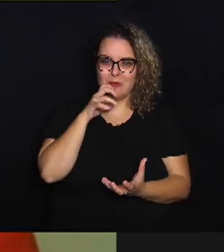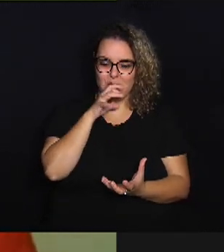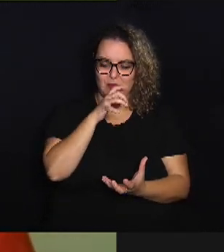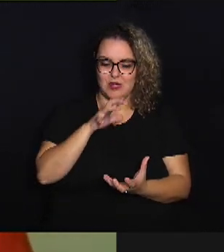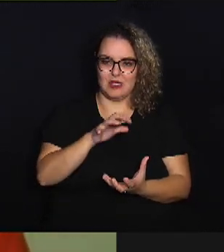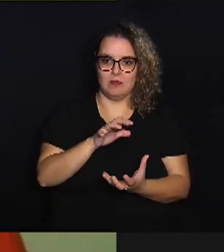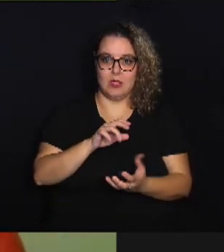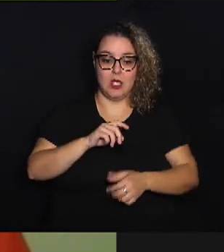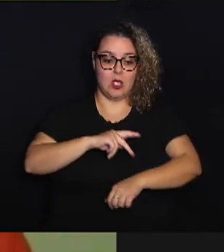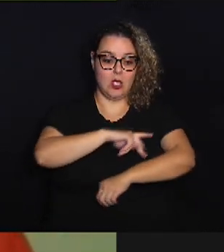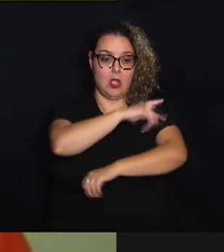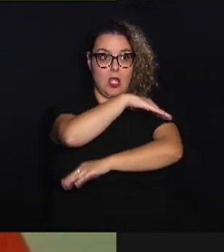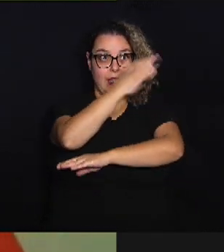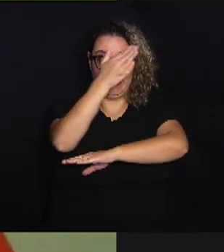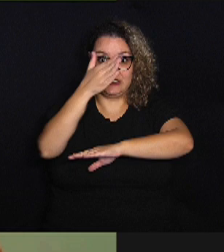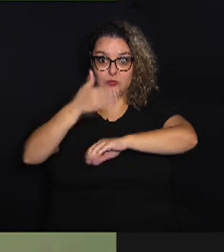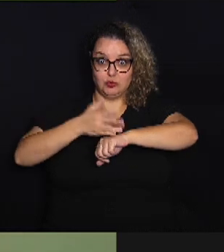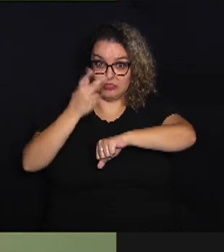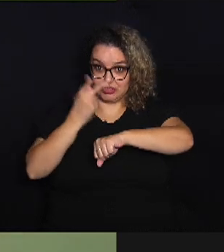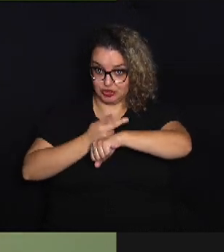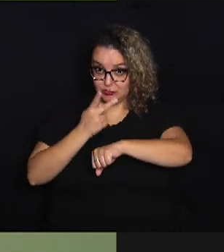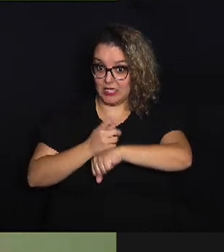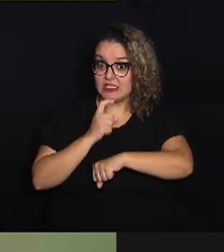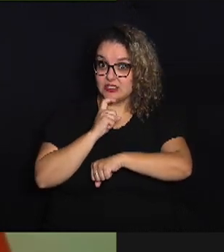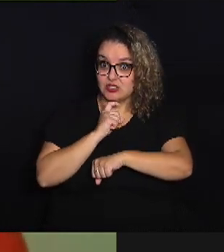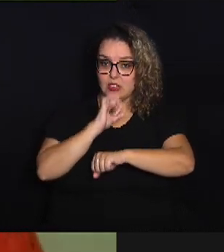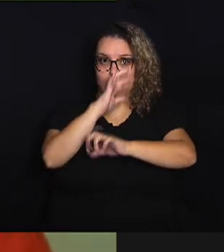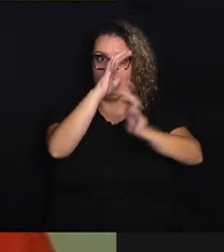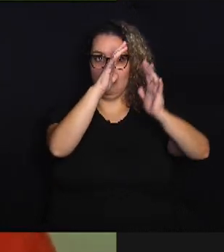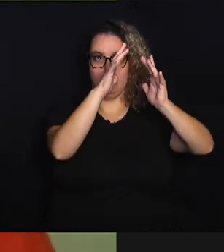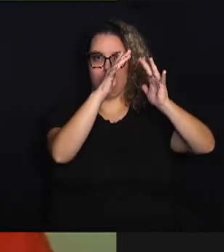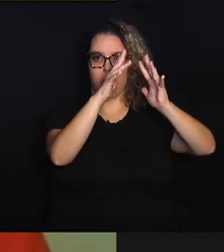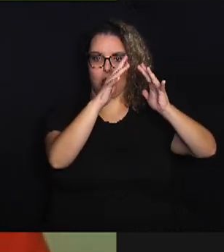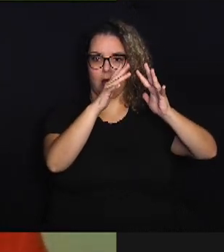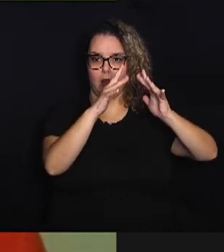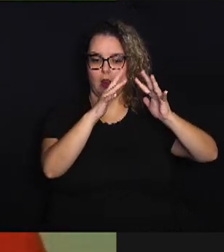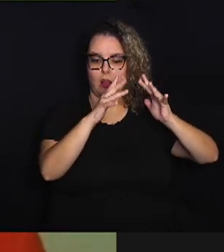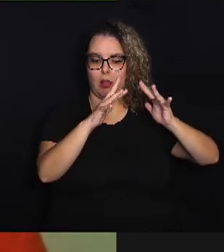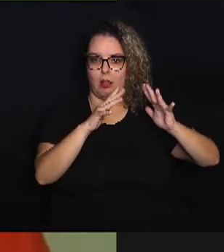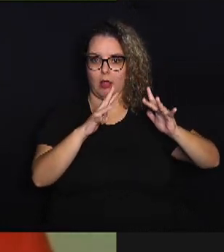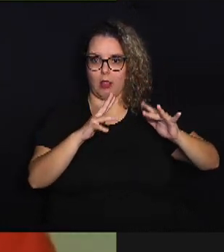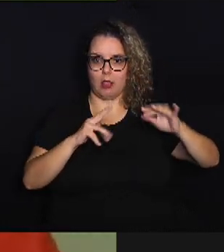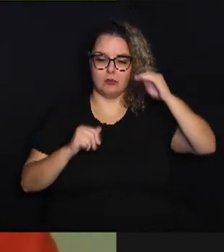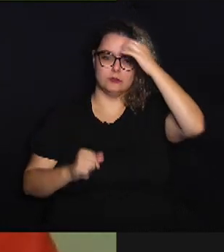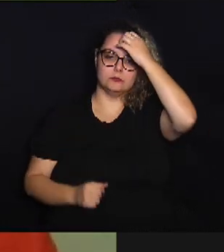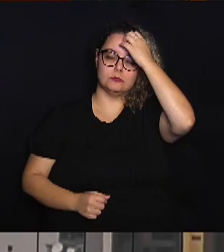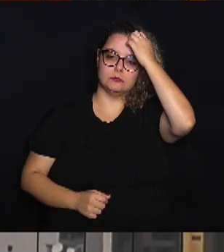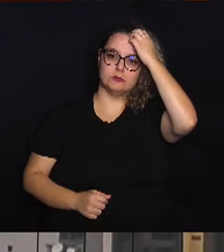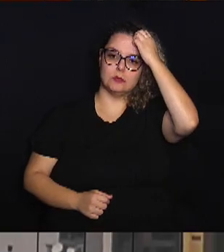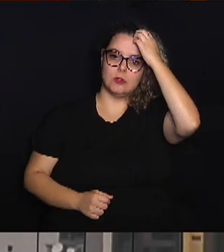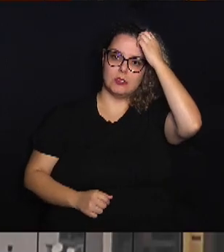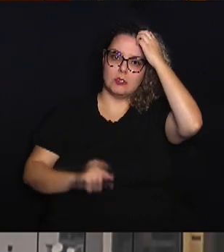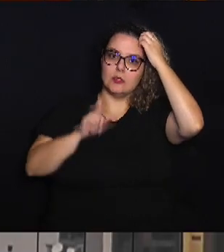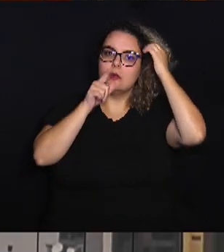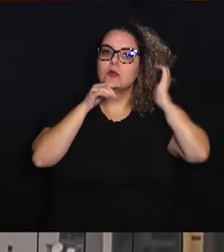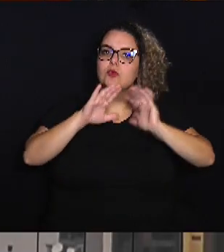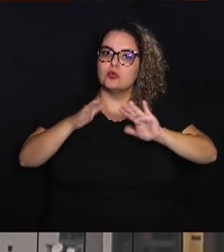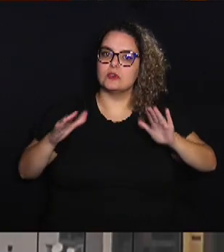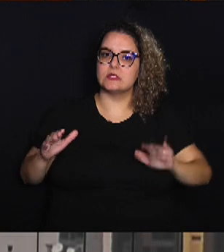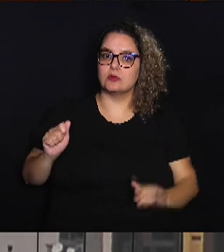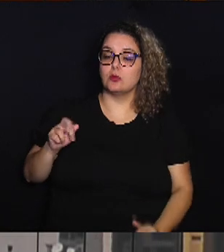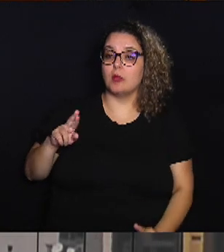geleiras, por exemplo, do Hemisfério Norte, no Oceano Ártico, vão derretendo.